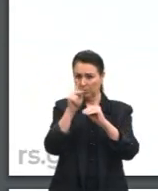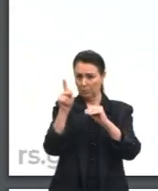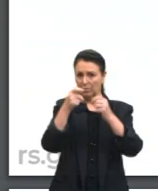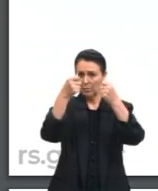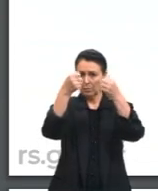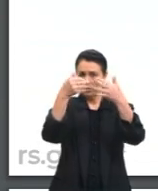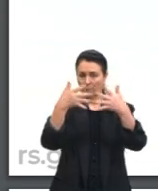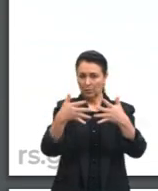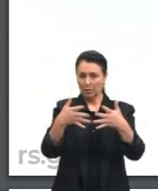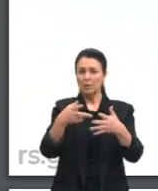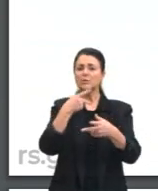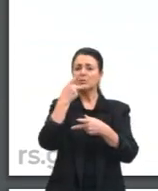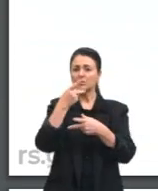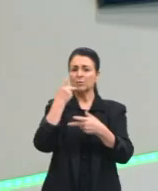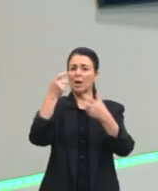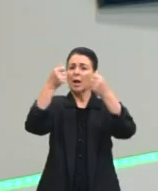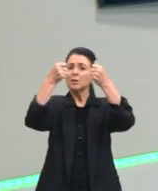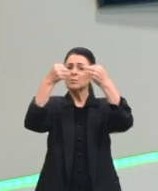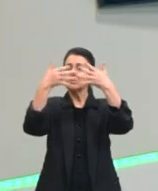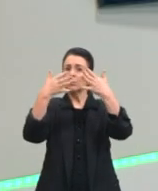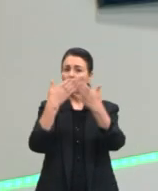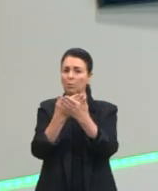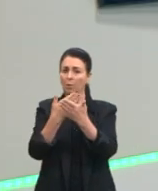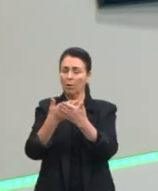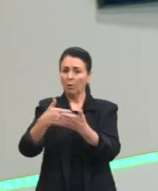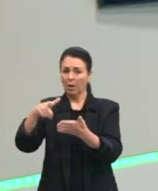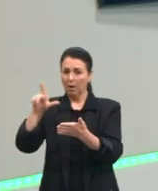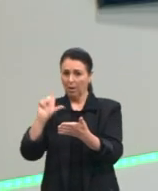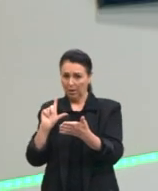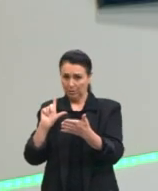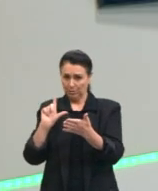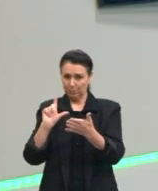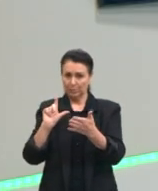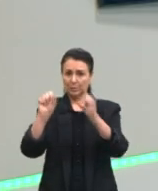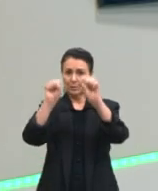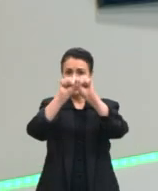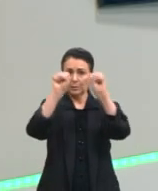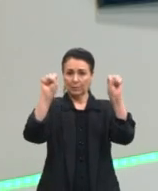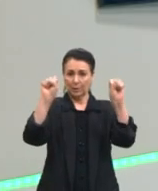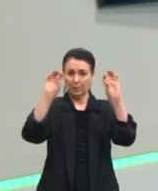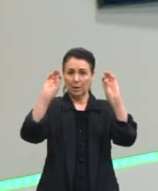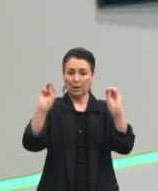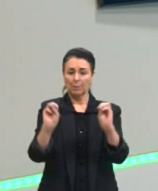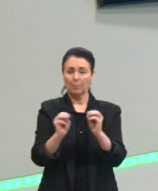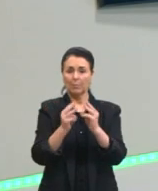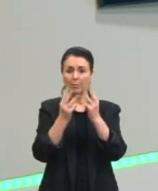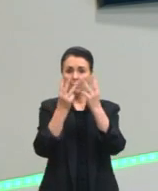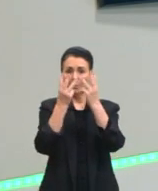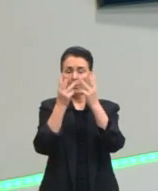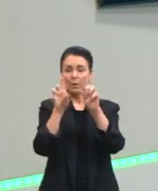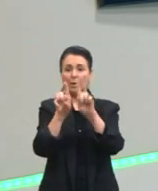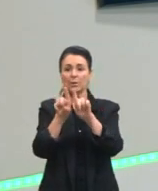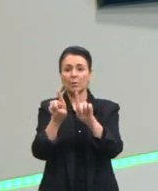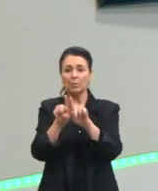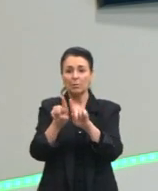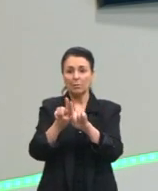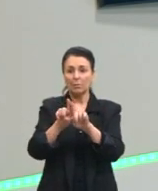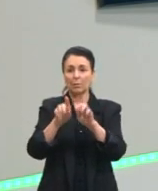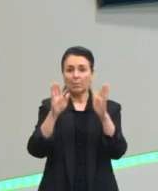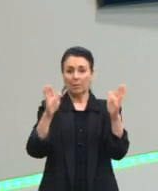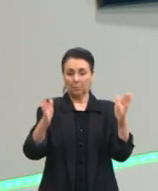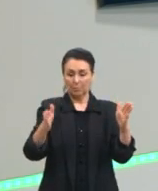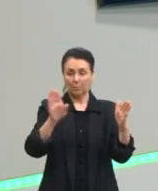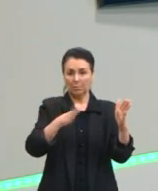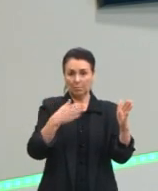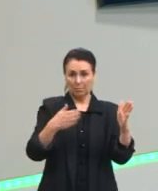sincronia e diacronia em aulas anteriores, mas, de maneira mais resumida, a gente vai pensar no estudo da semântica como